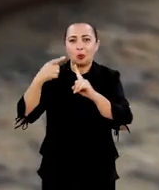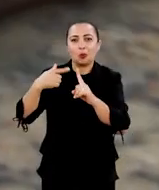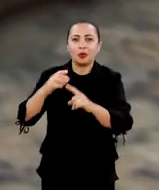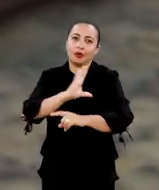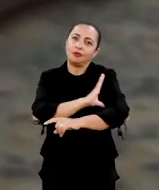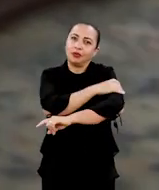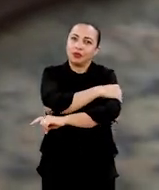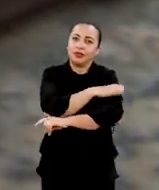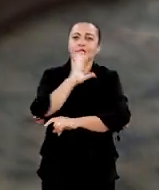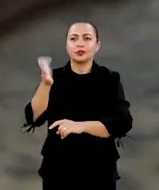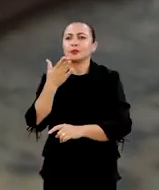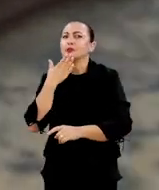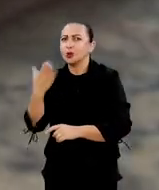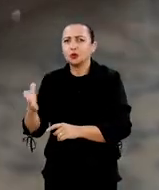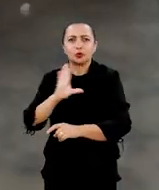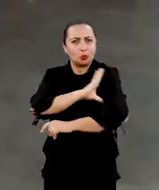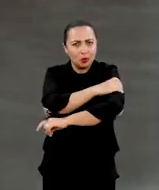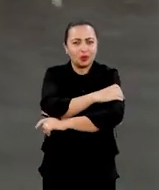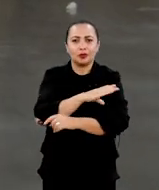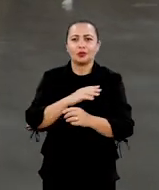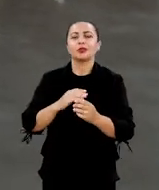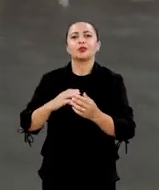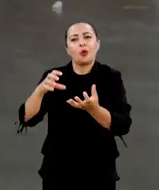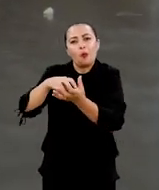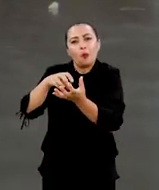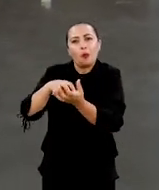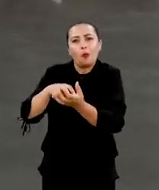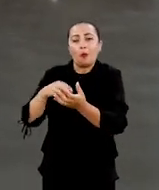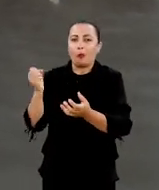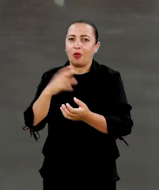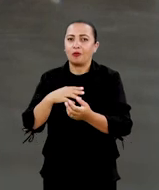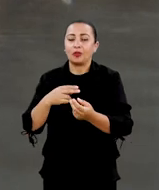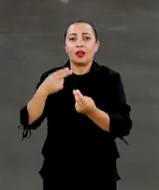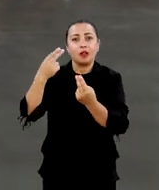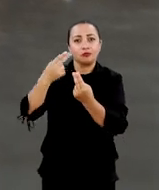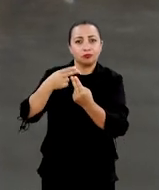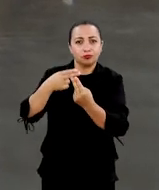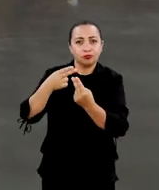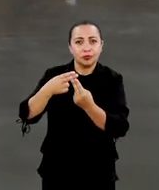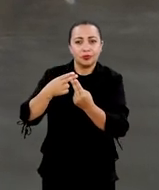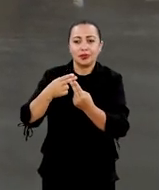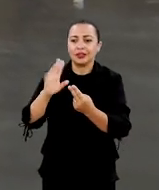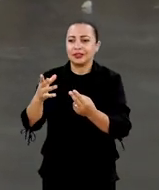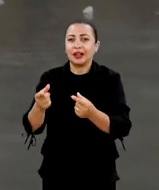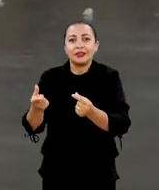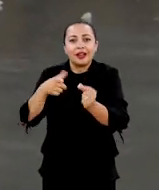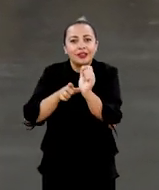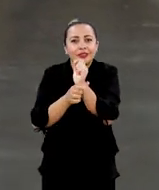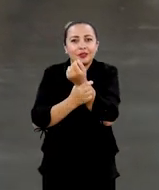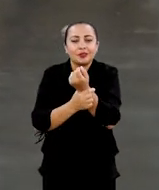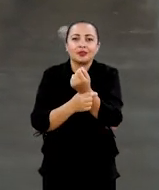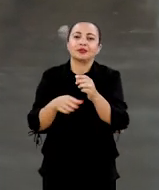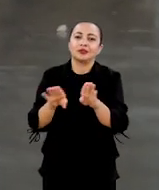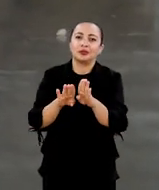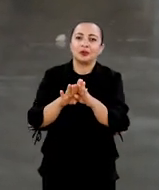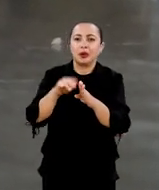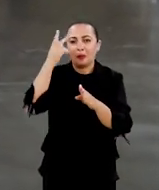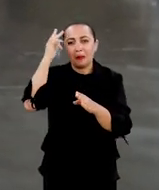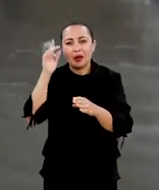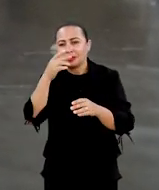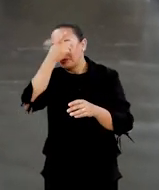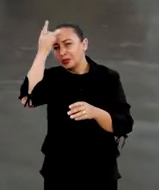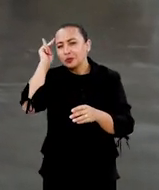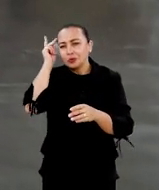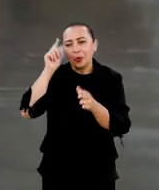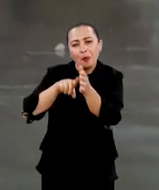patente. E essa patente já foi solicitada ao Núcleo de Inovação Tecnológica do IFBAiano Unite, que dá uma garantia, segurança